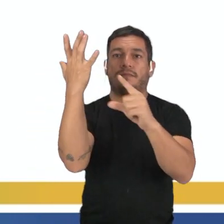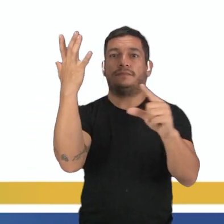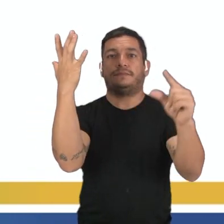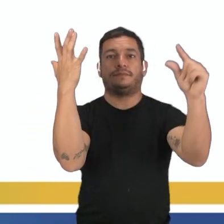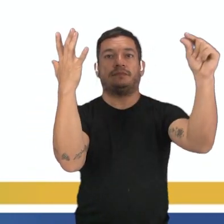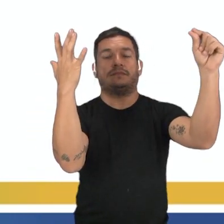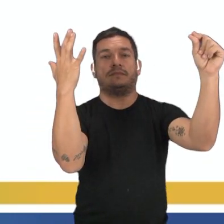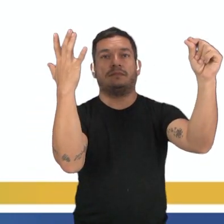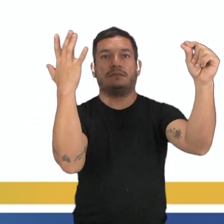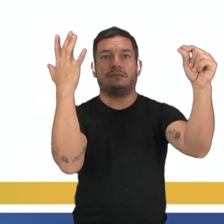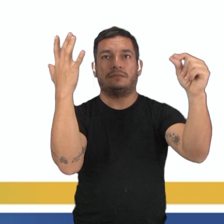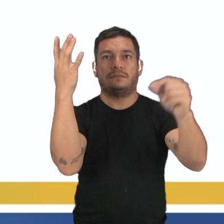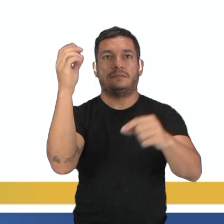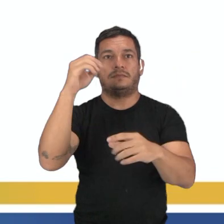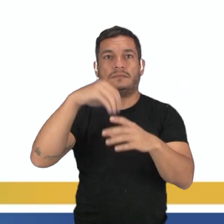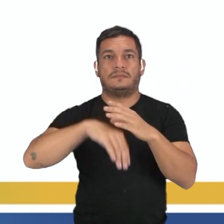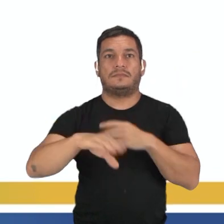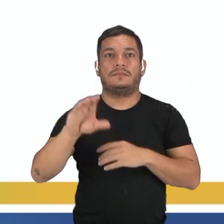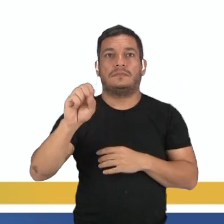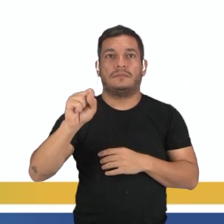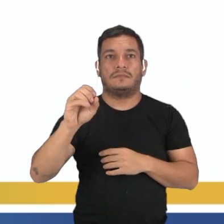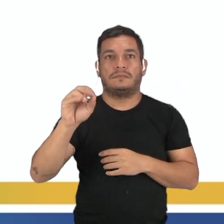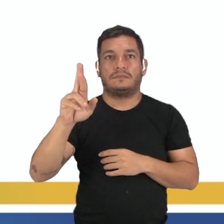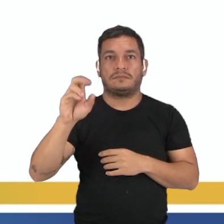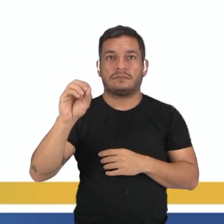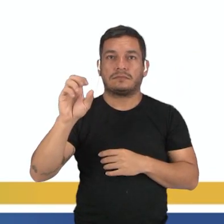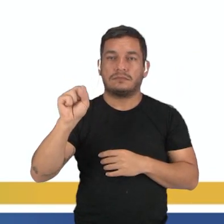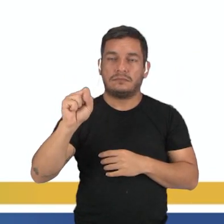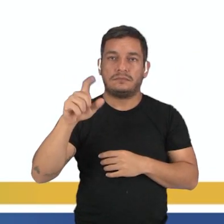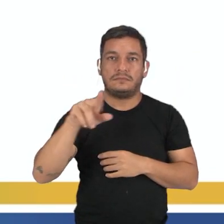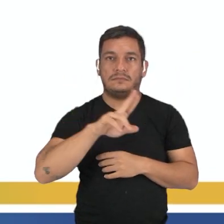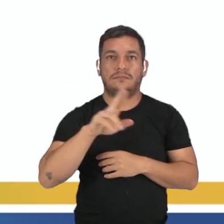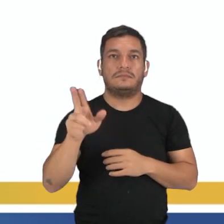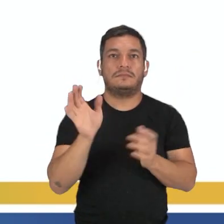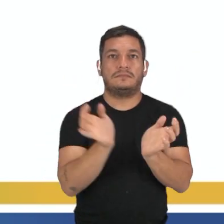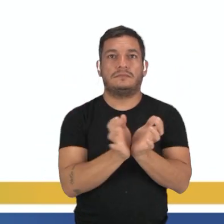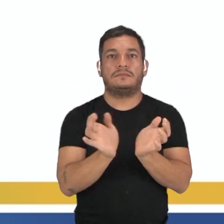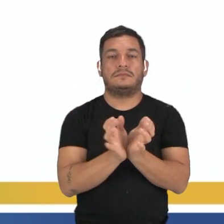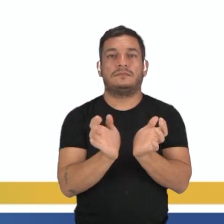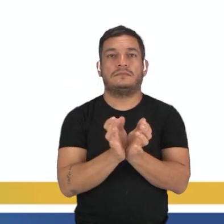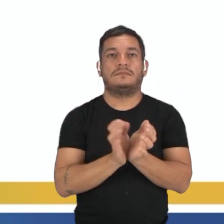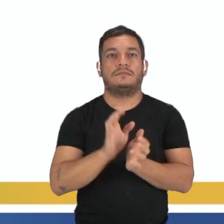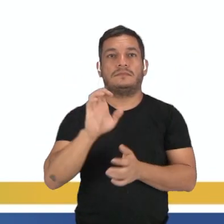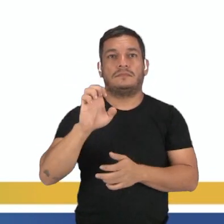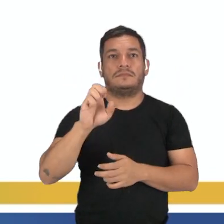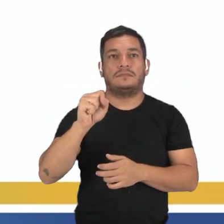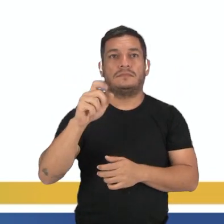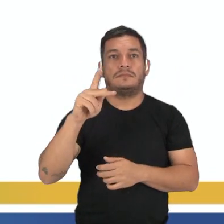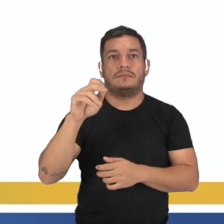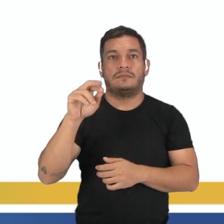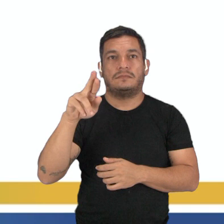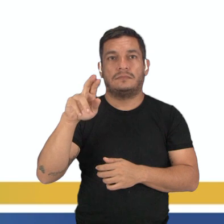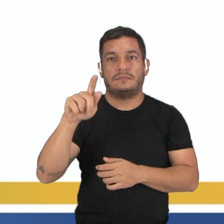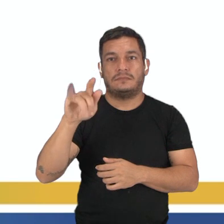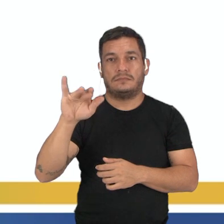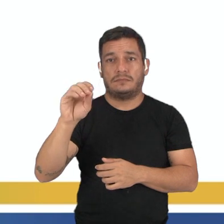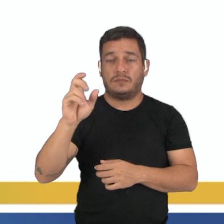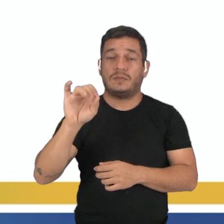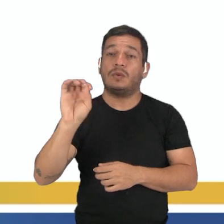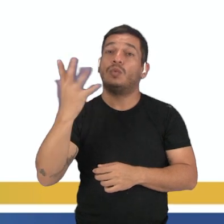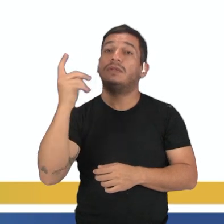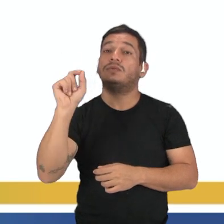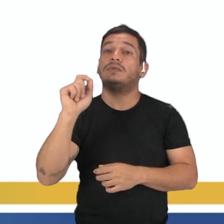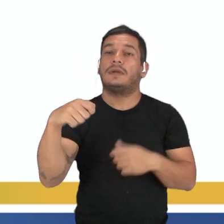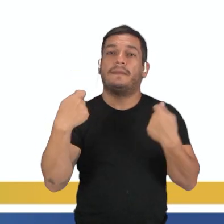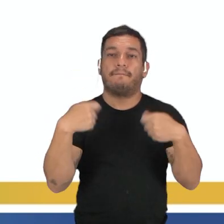que em sua face anterior possuem soros, né? Que são o a gente chama de conjuntos de esporanjos. E aí, o que que acontece? Eles vão